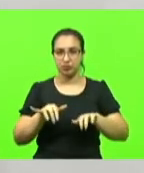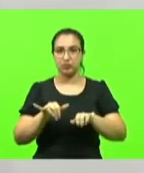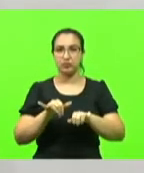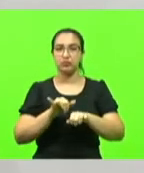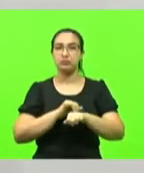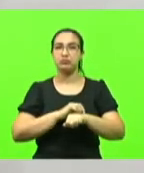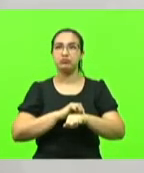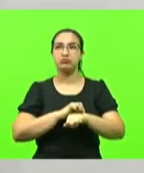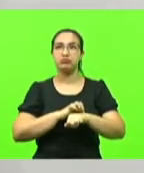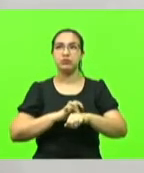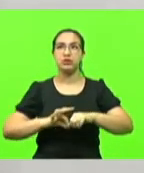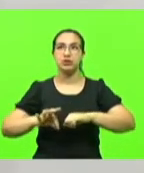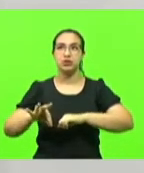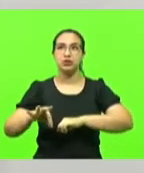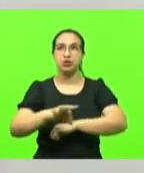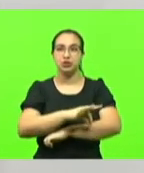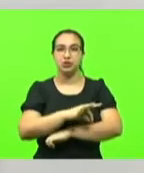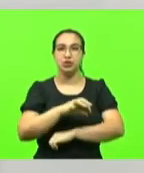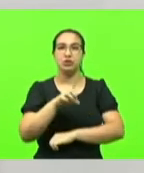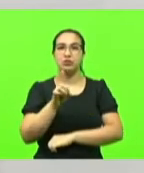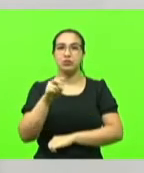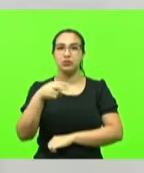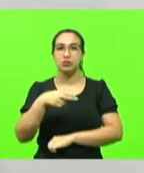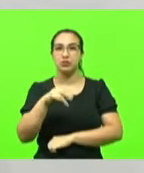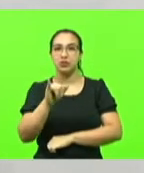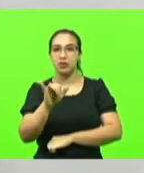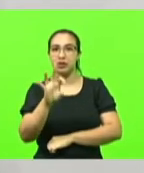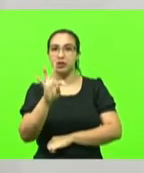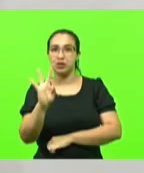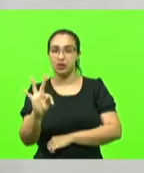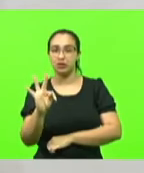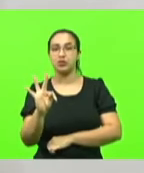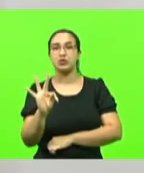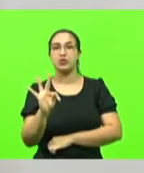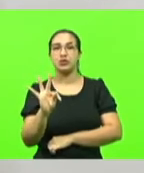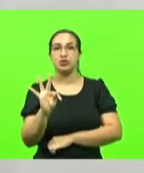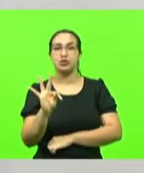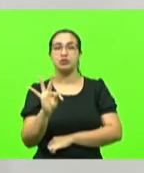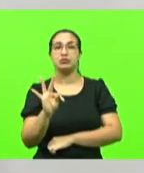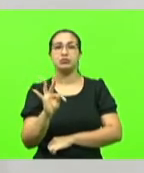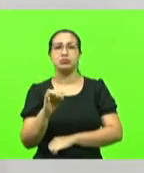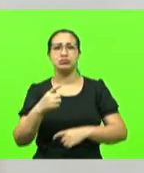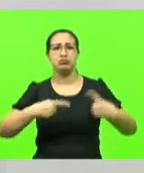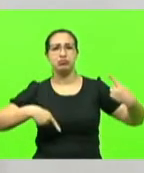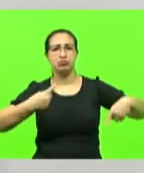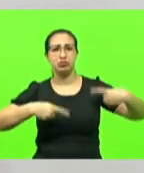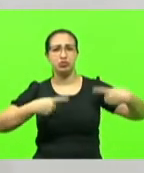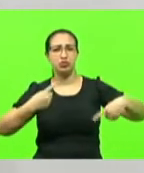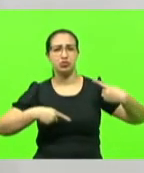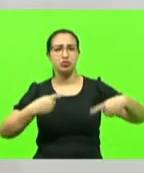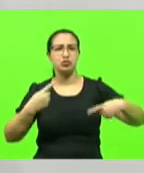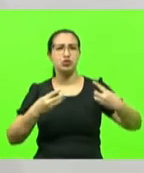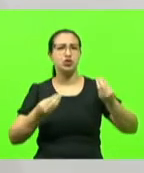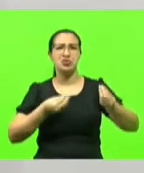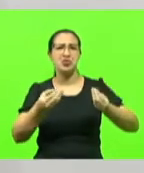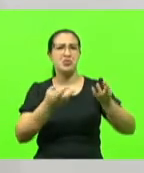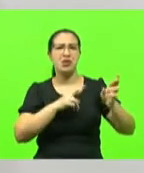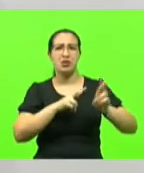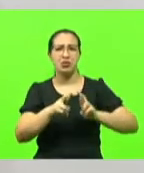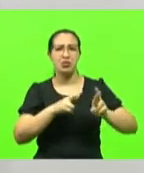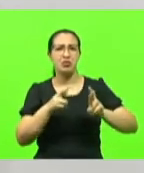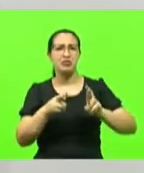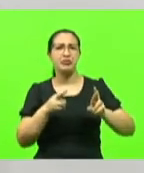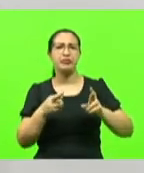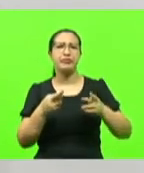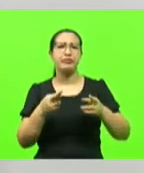do DENIT aqui de Santa Catarina para discutir um pouco com a situação das nossas rodovias já que